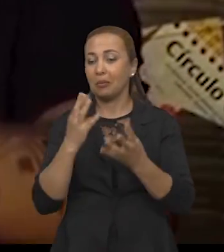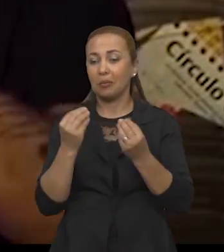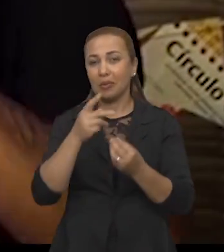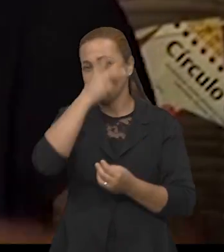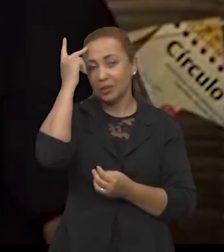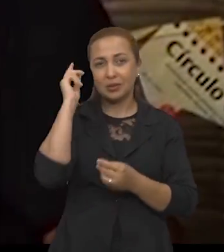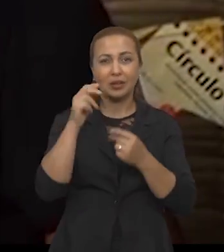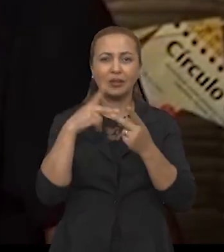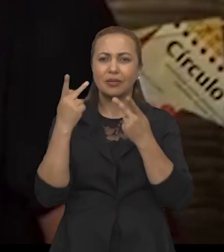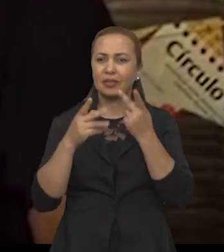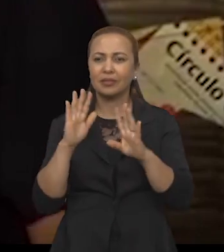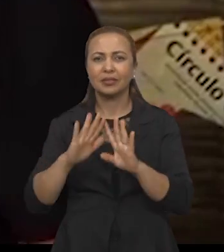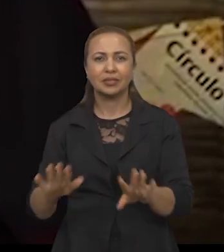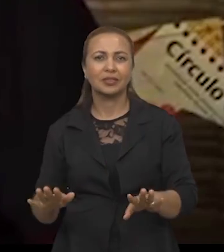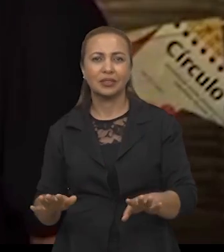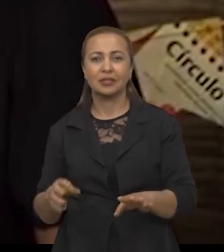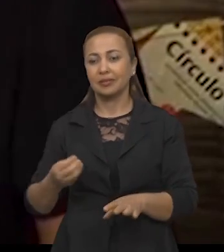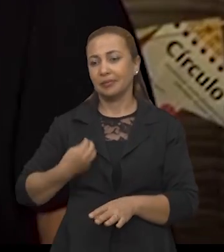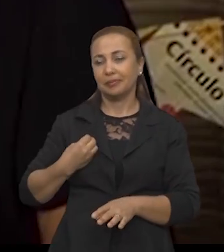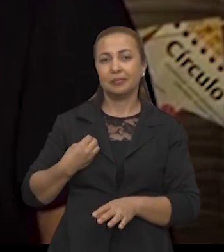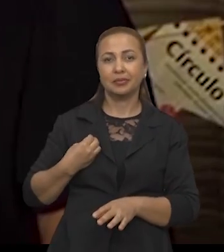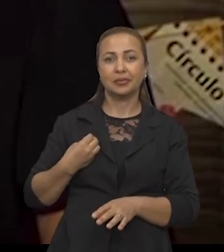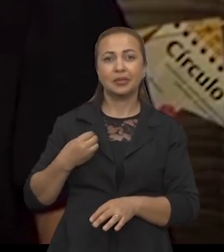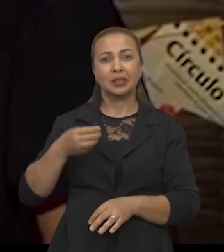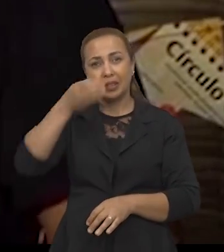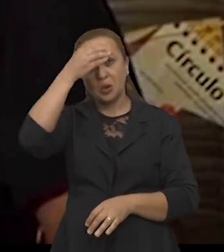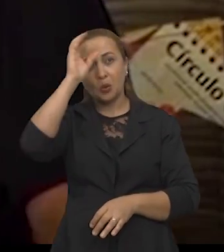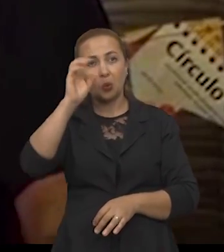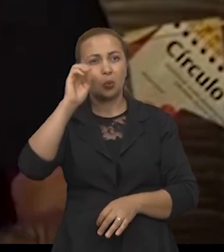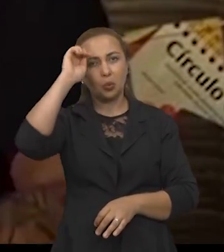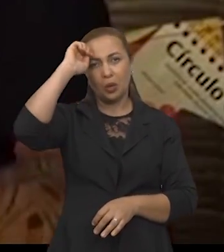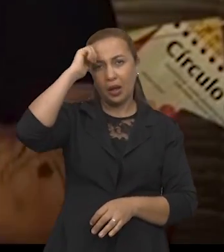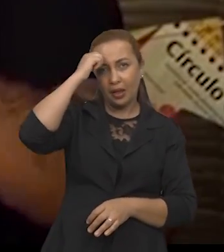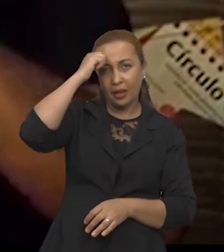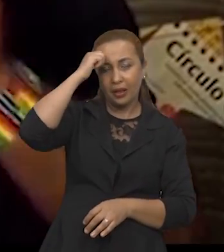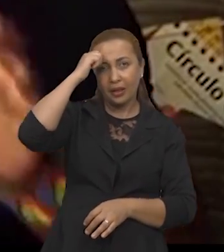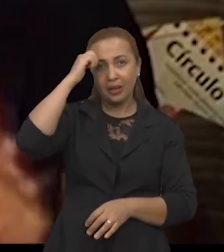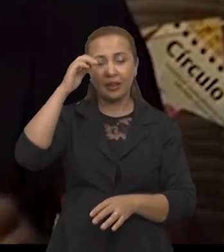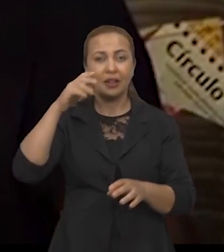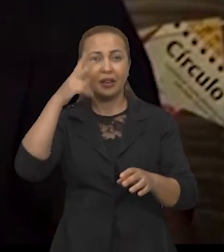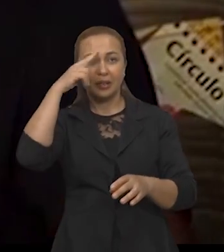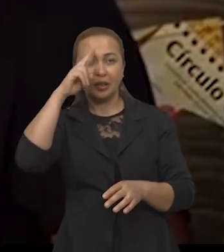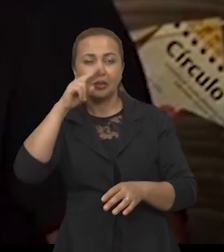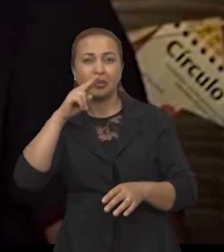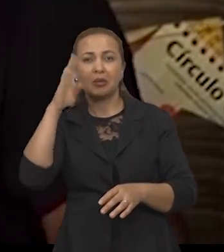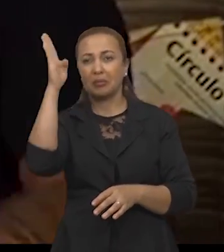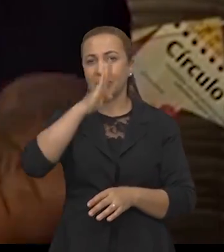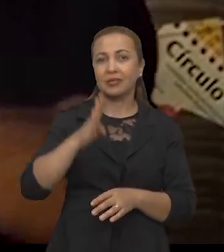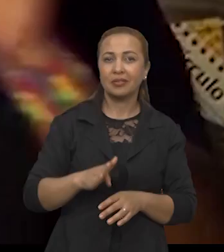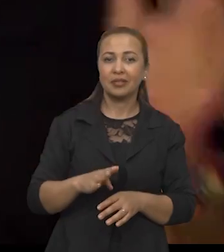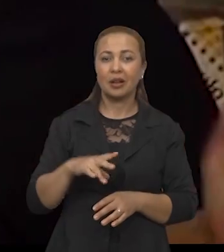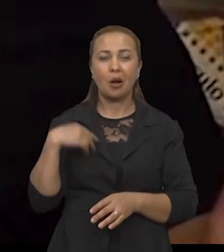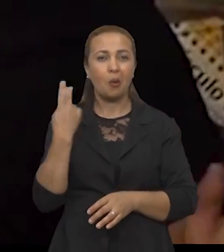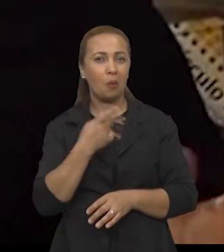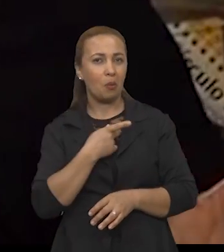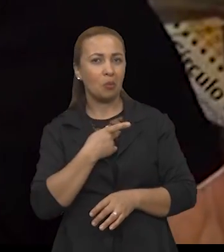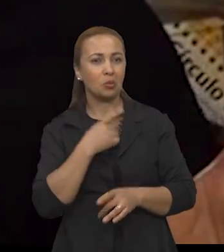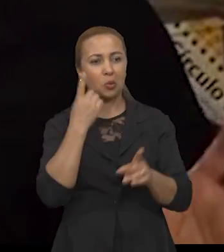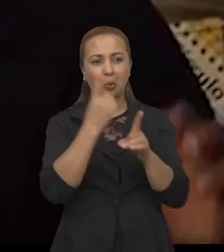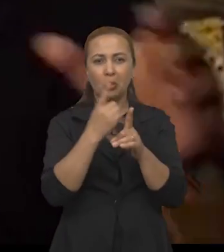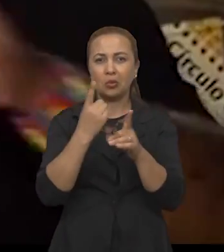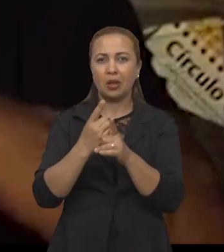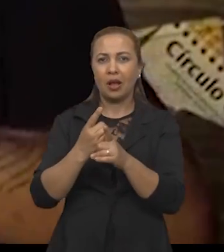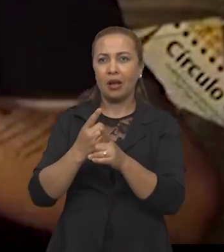brasileira. Muita gente fala assim, ô professor Cazé, a presença da cultura negra e da história negra na cultura brasileira, eu consigo